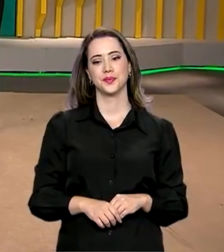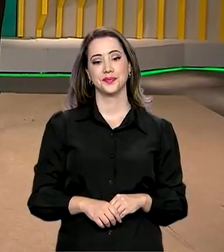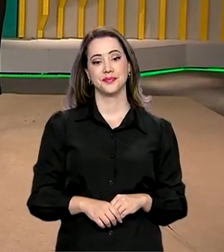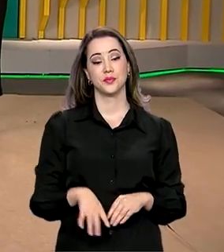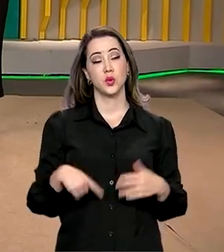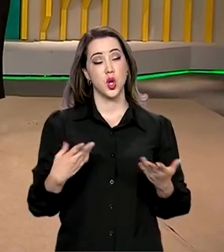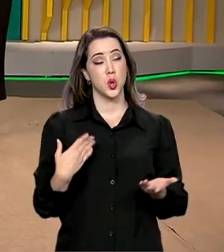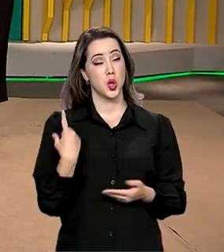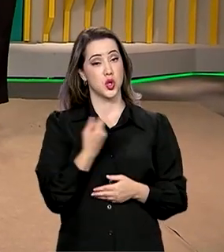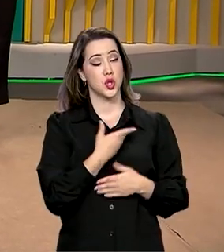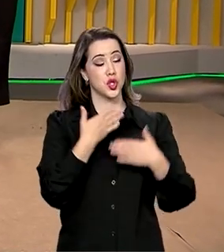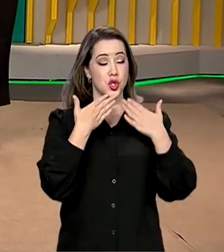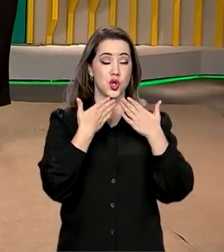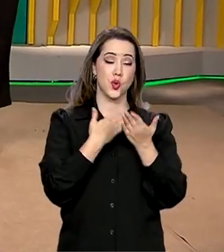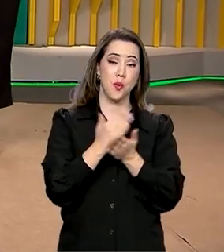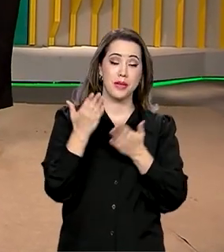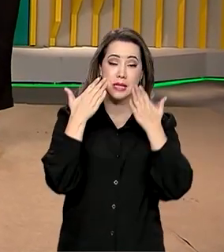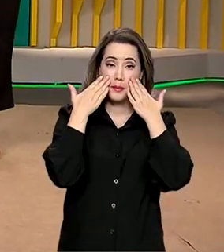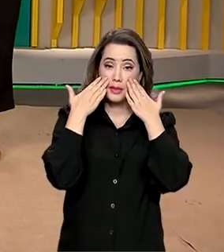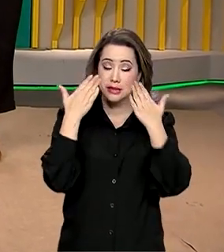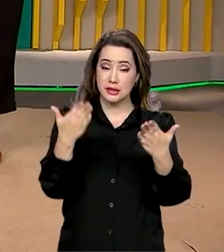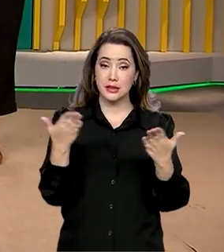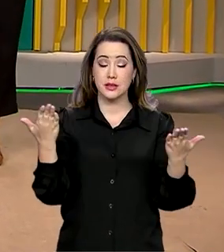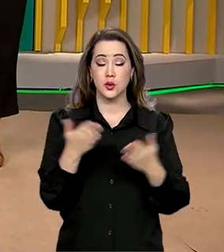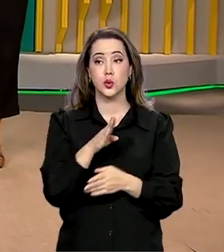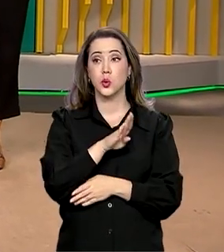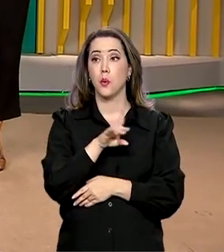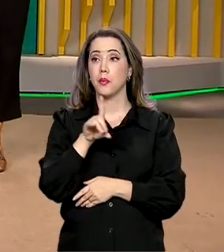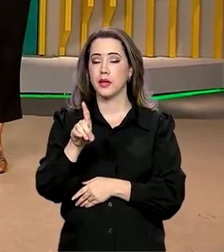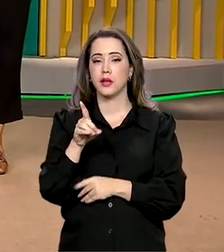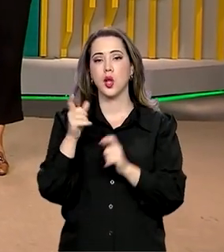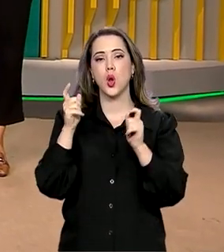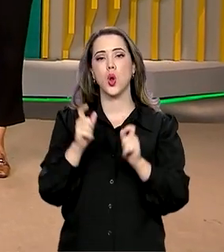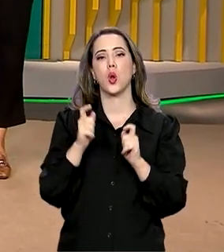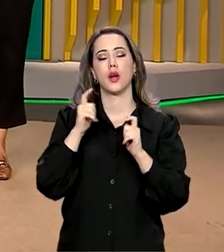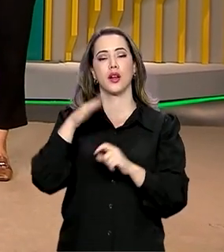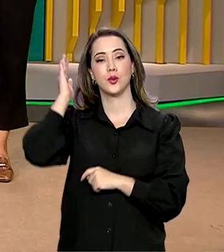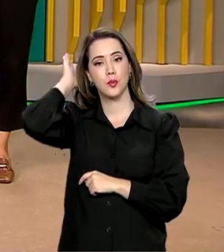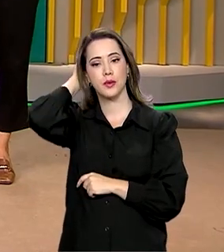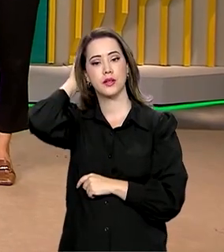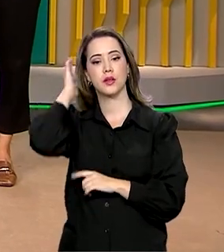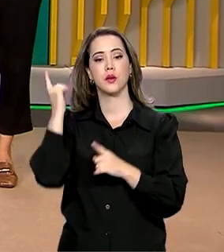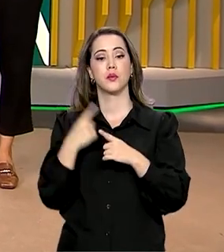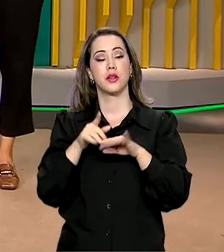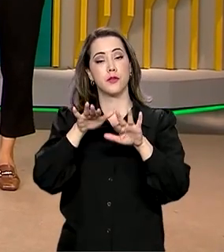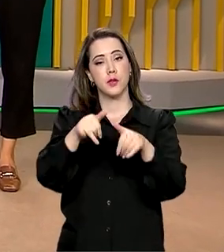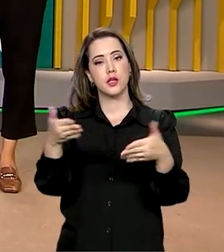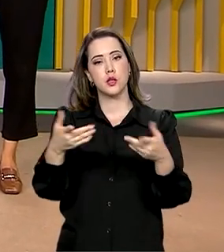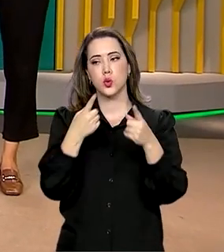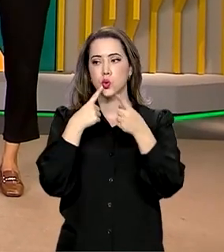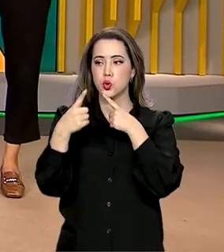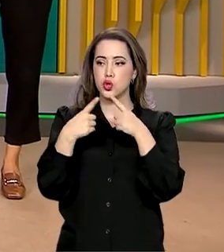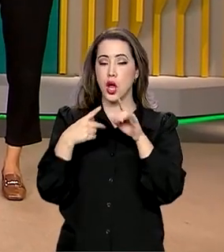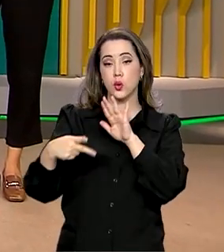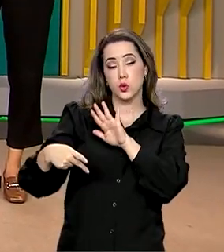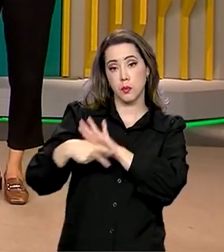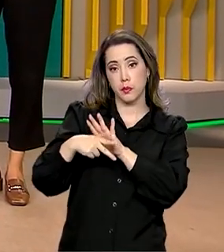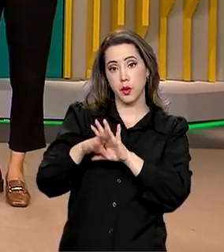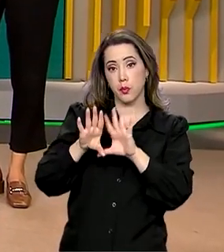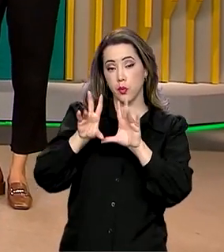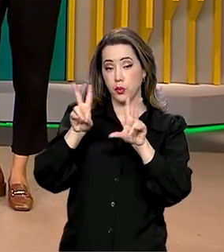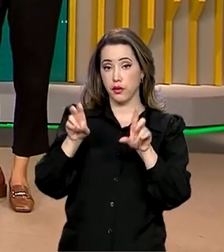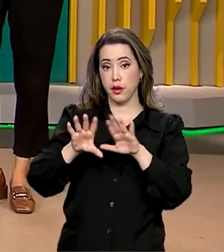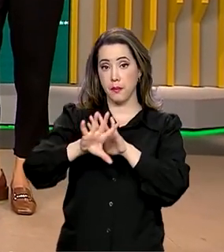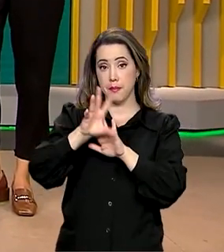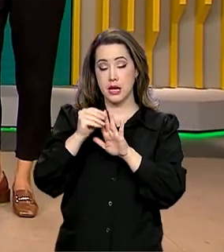E nós começamos esta edição do Brasil em Dia indo direto a Belém, no Pará, já que terminaram hoje os diálogos amazônicos e começa